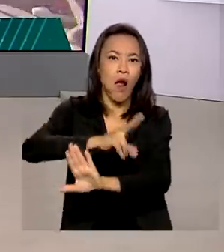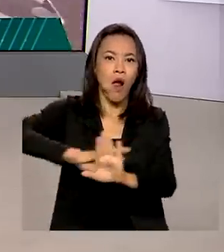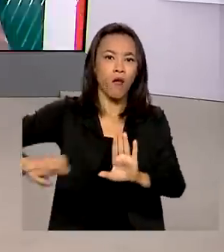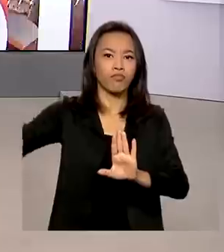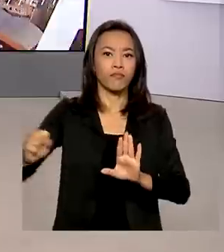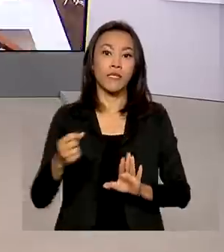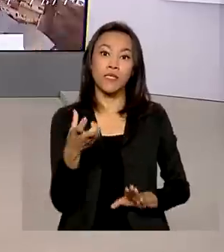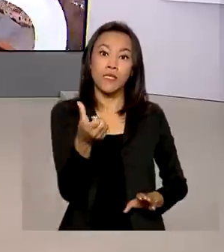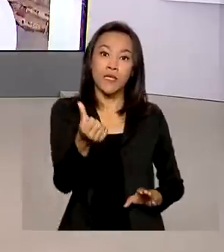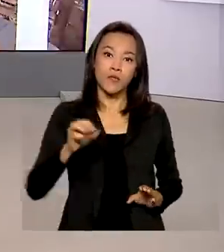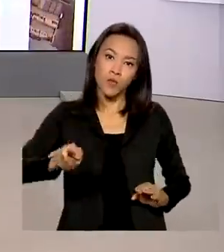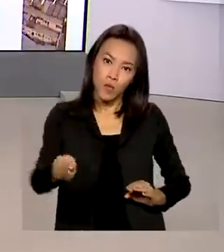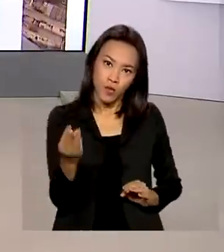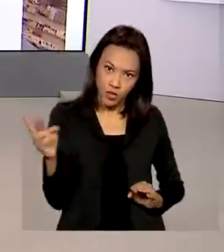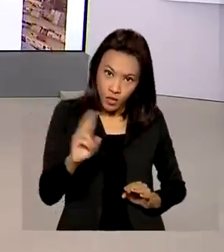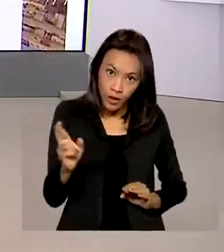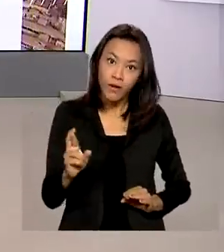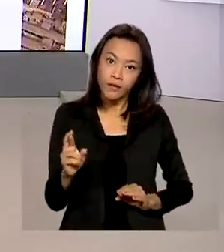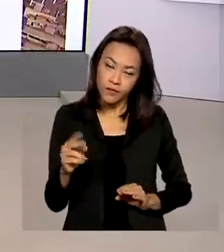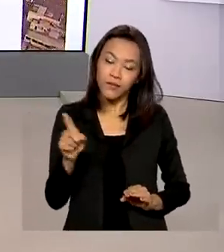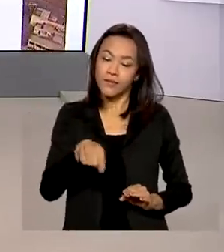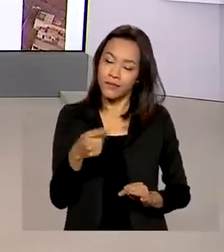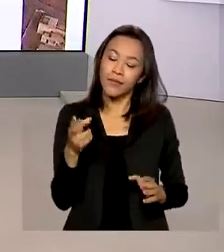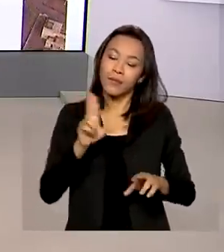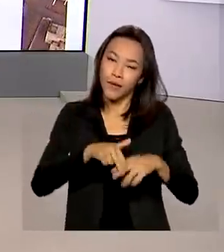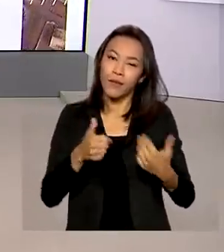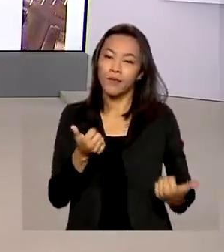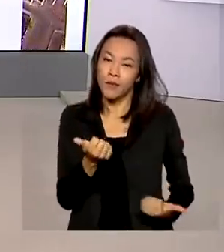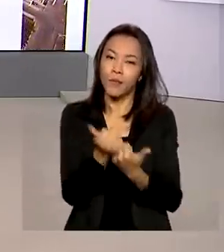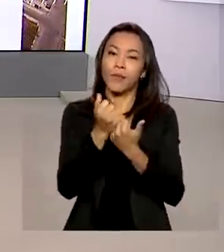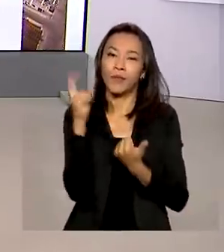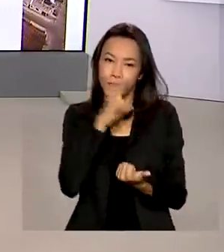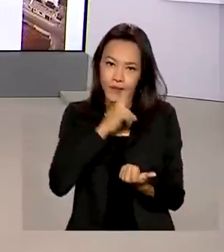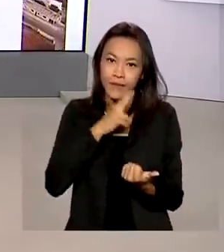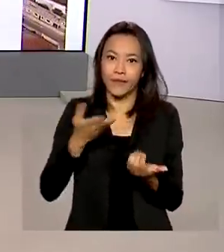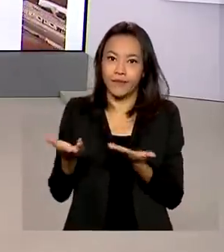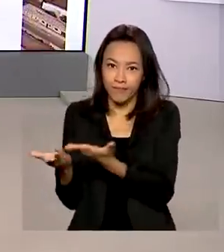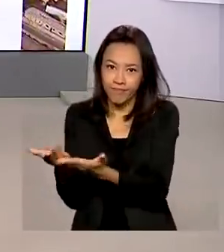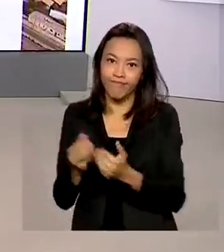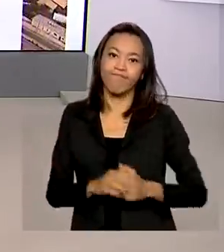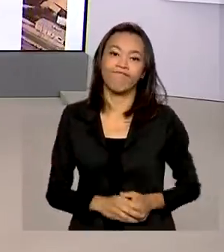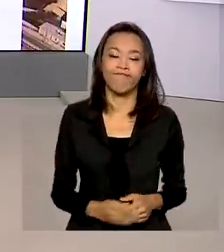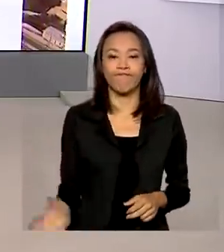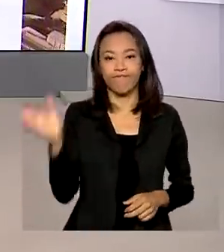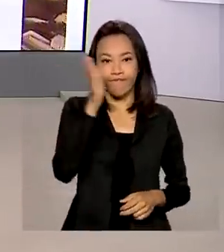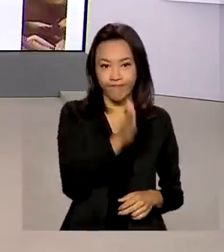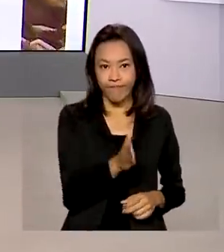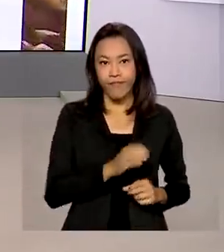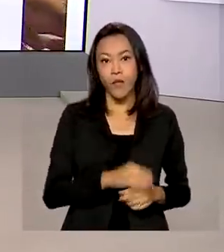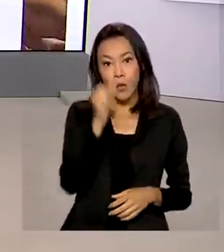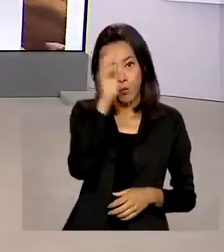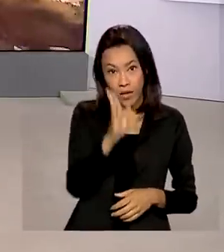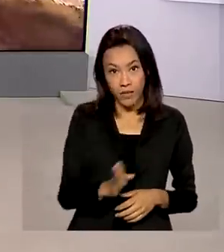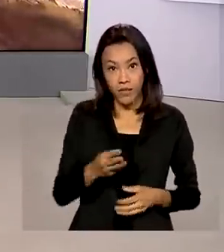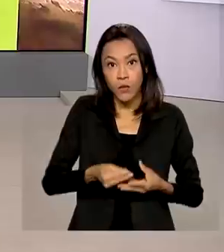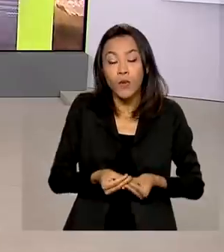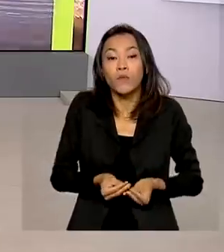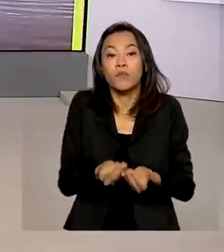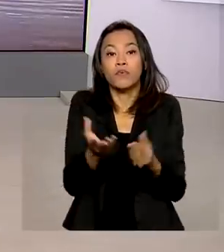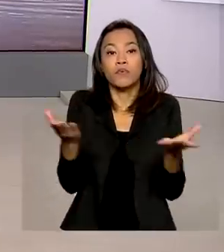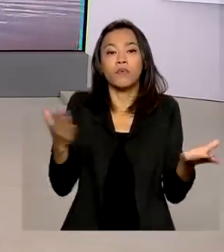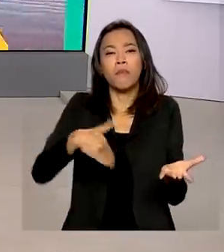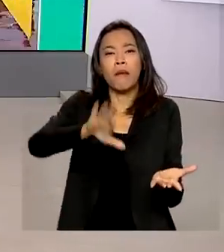milhões de reais em benefícios fraudados. O Brasil concedeu mais de 100 vistos e